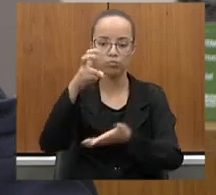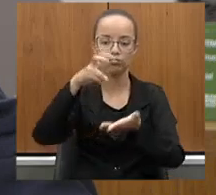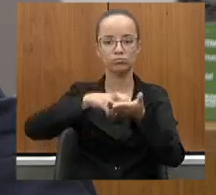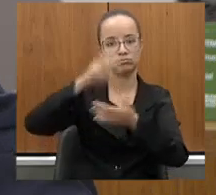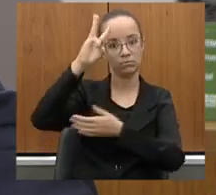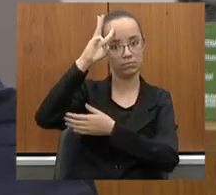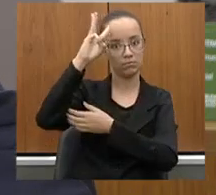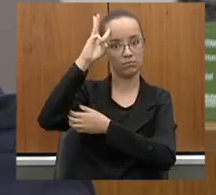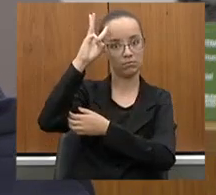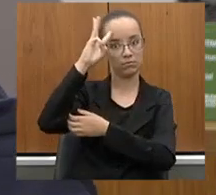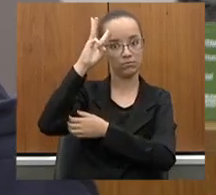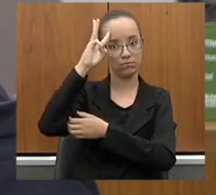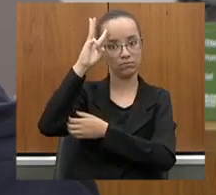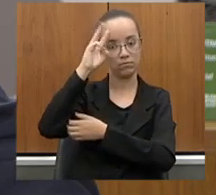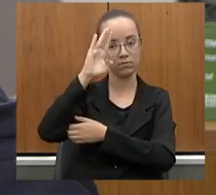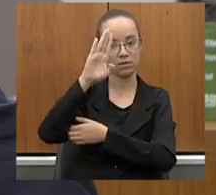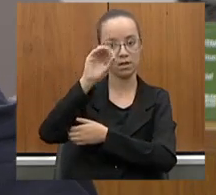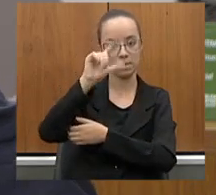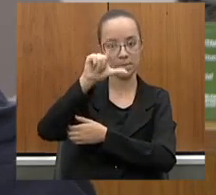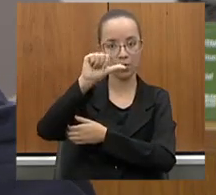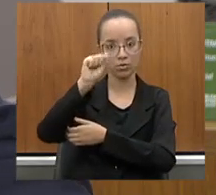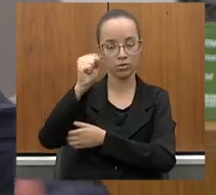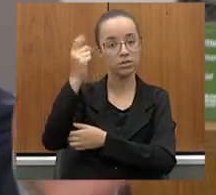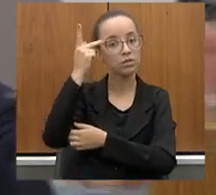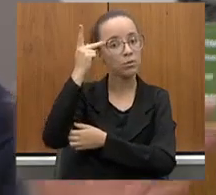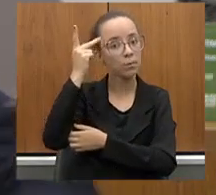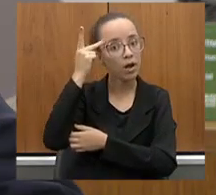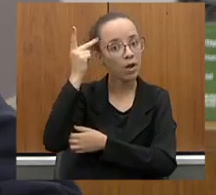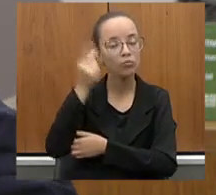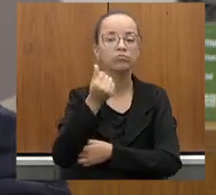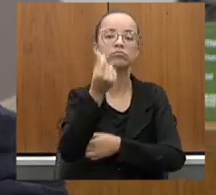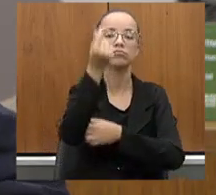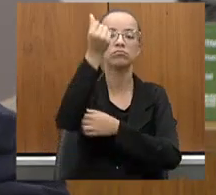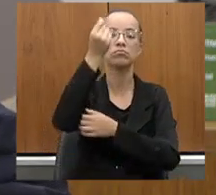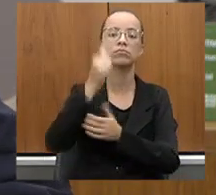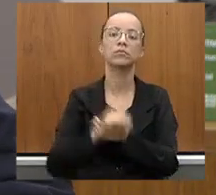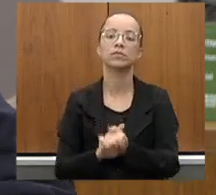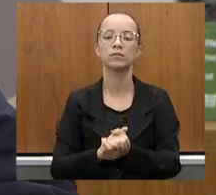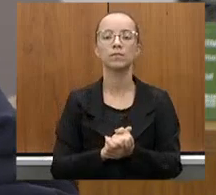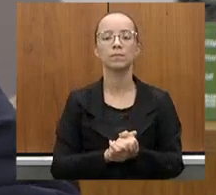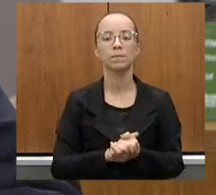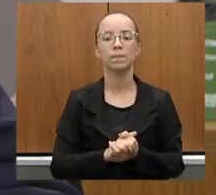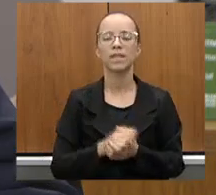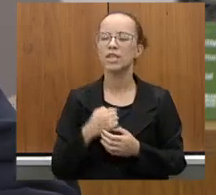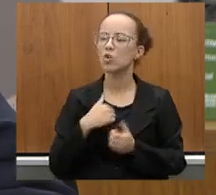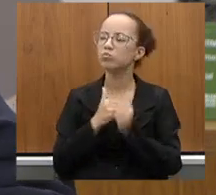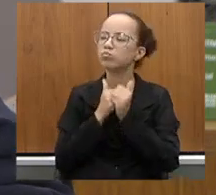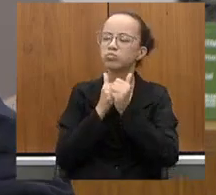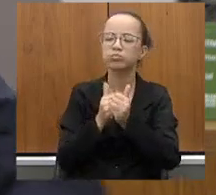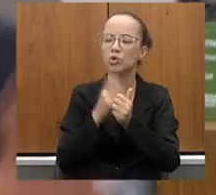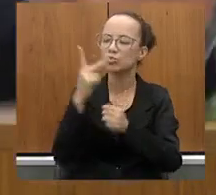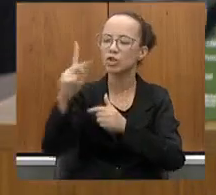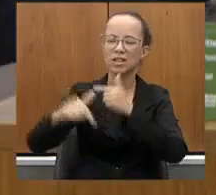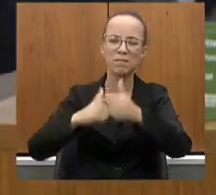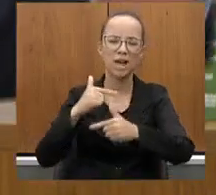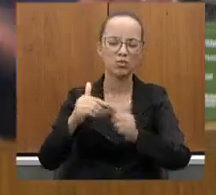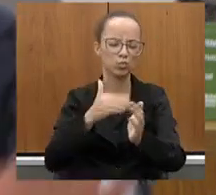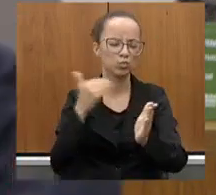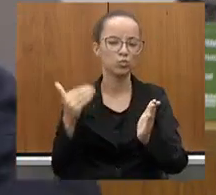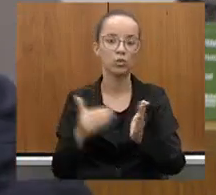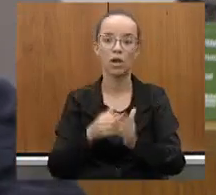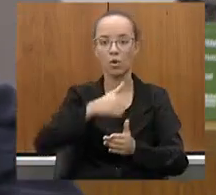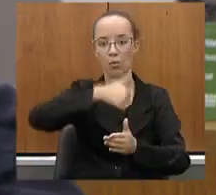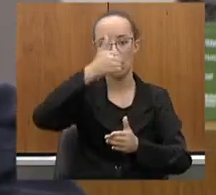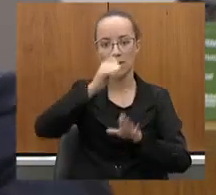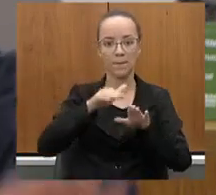terça-feira na Bolsa de Valores em São Paulo, quando eu estive acompanhando todo esse trabalho. O primeiro passo